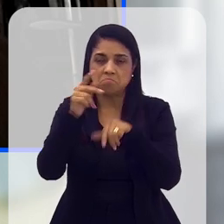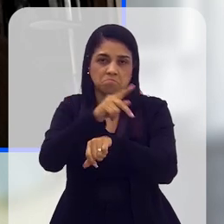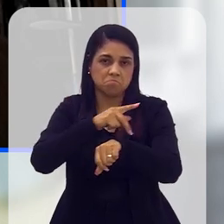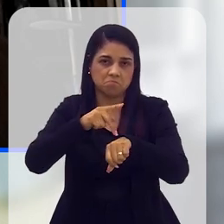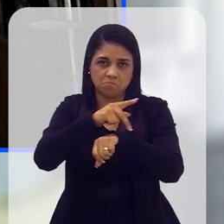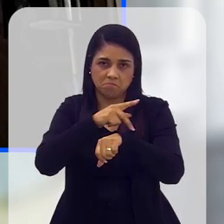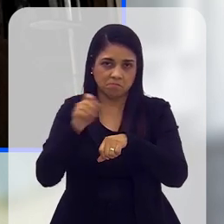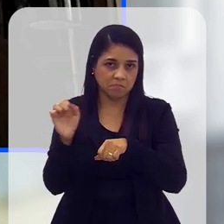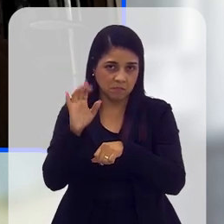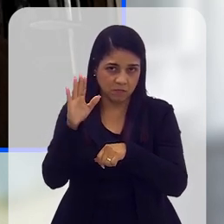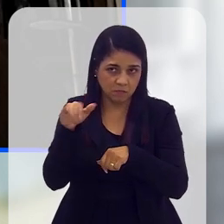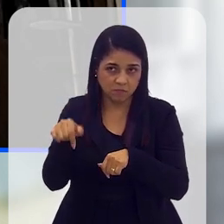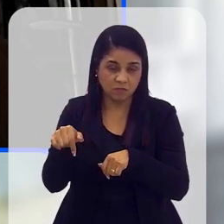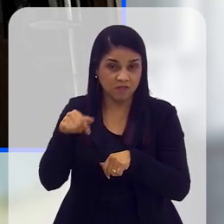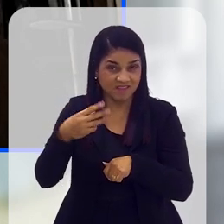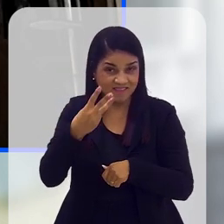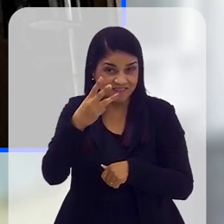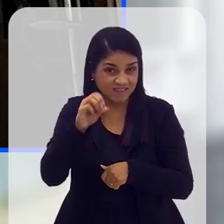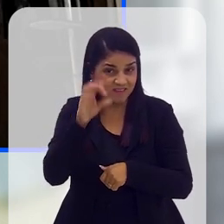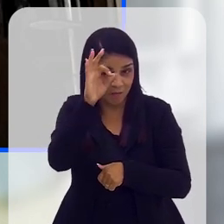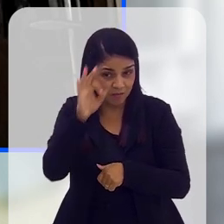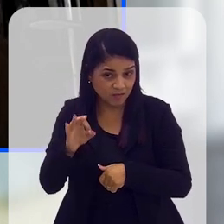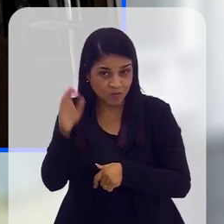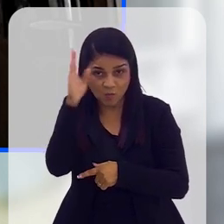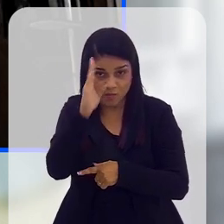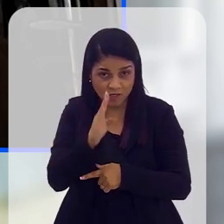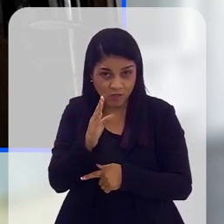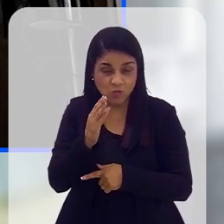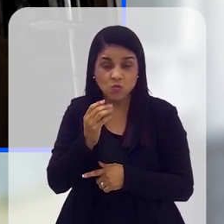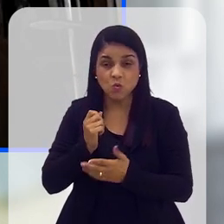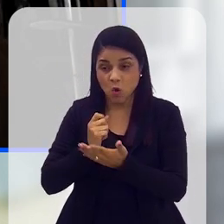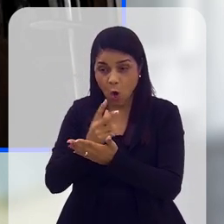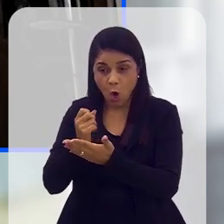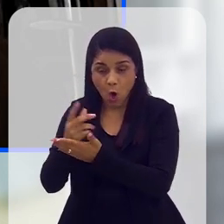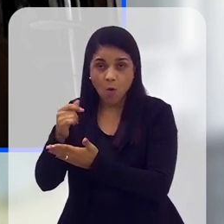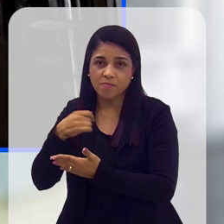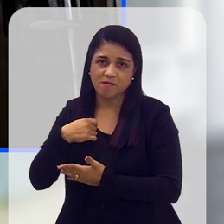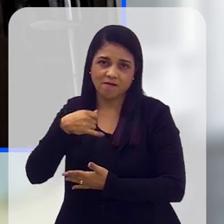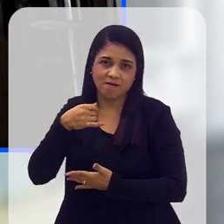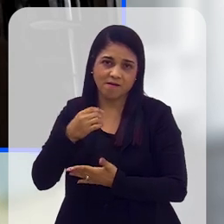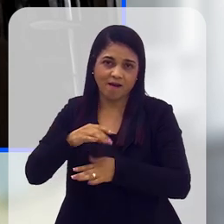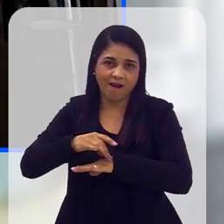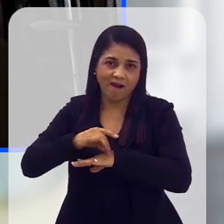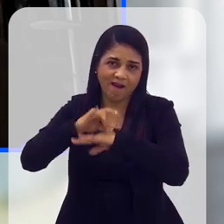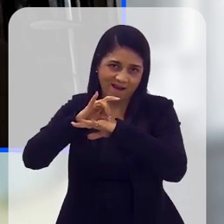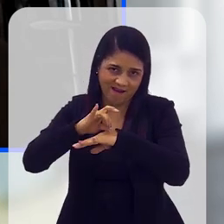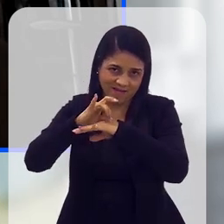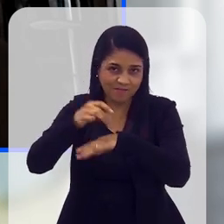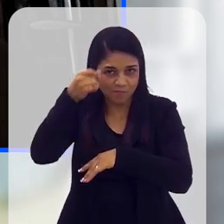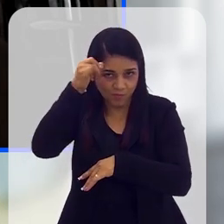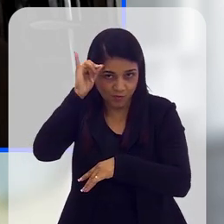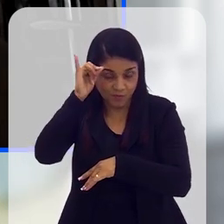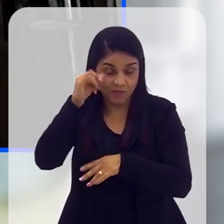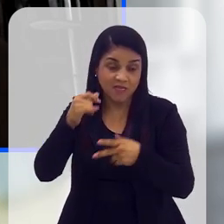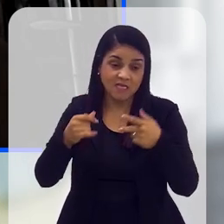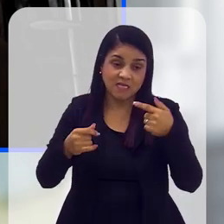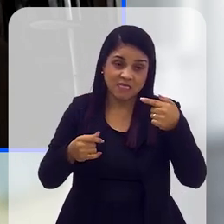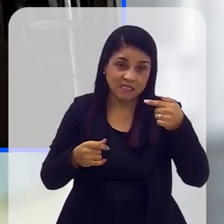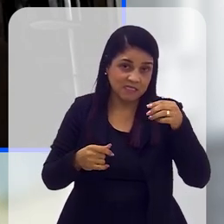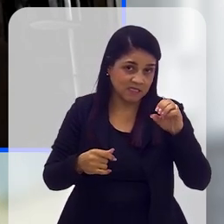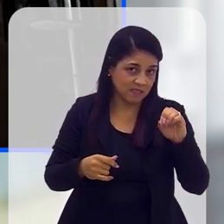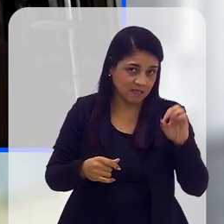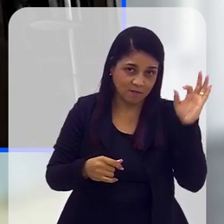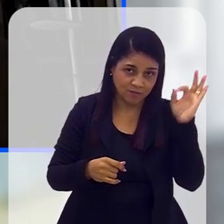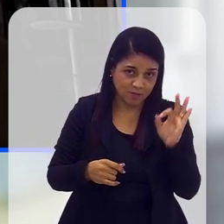aos países ricos, digo isso, 30% da população do Brasil tem recursos para comer carne, 70